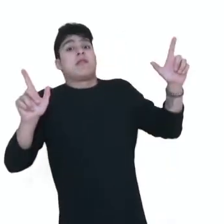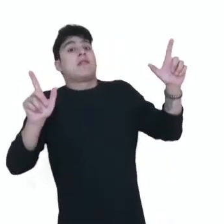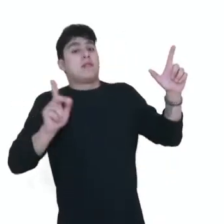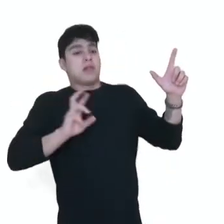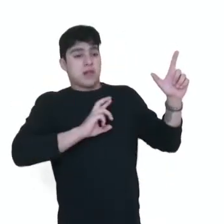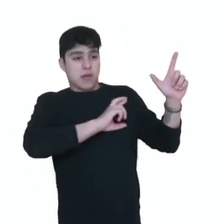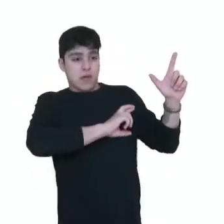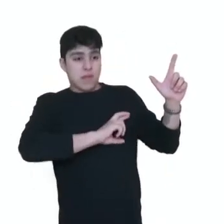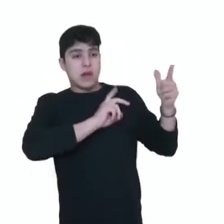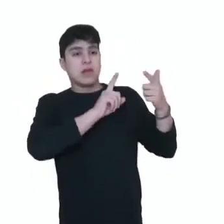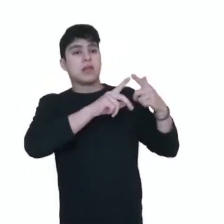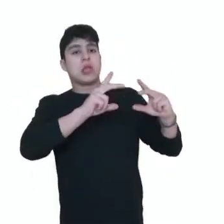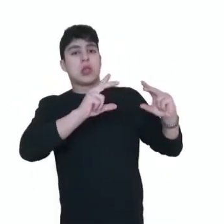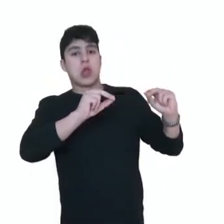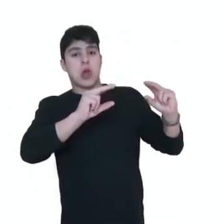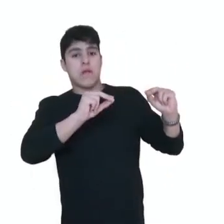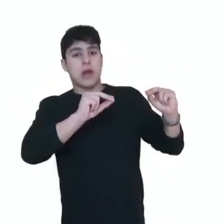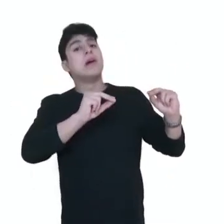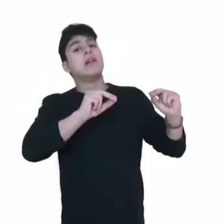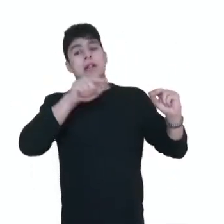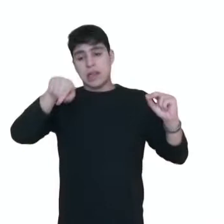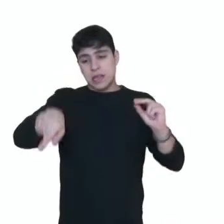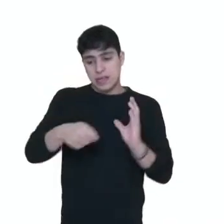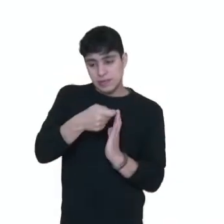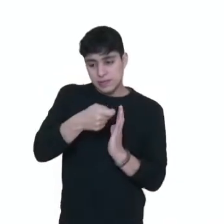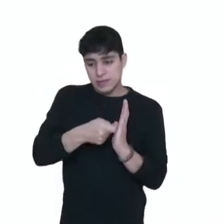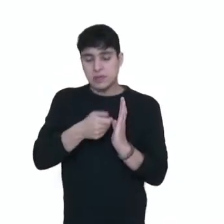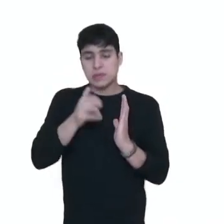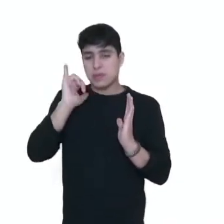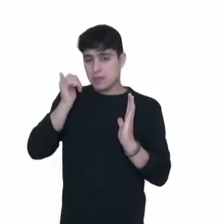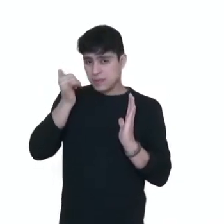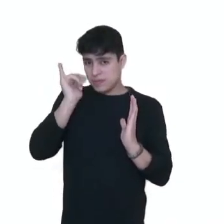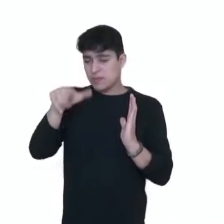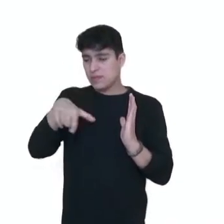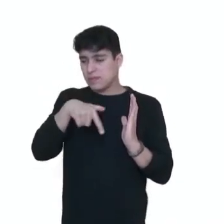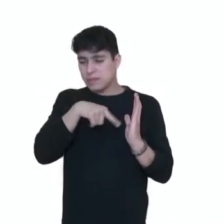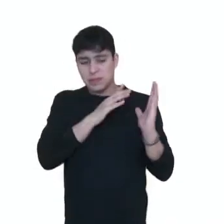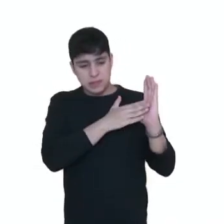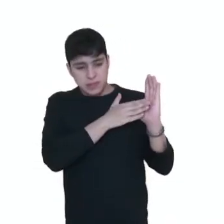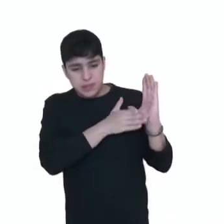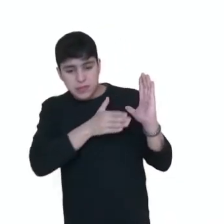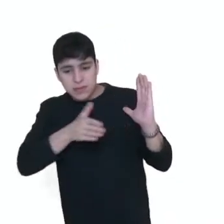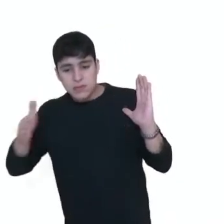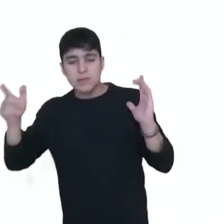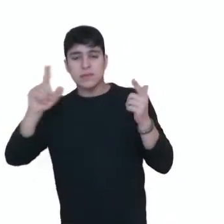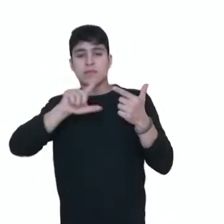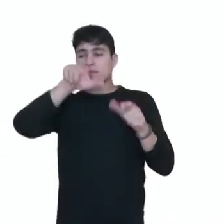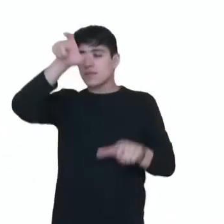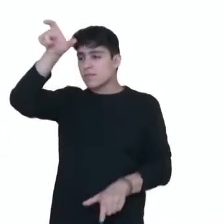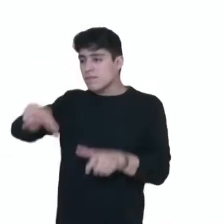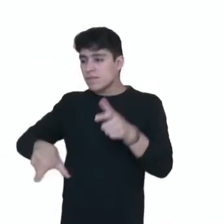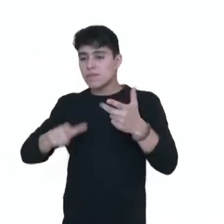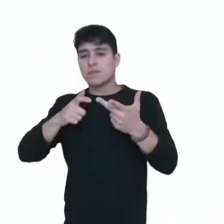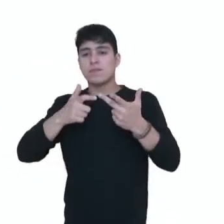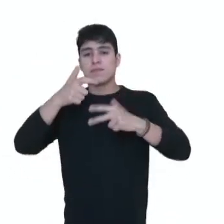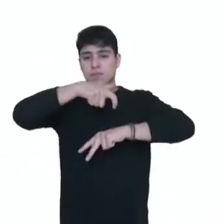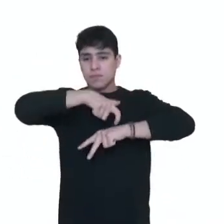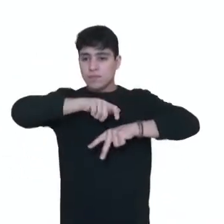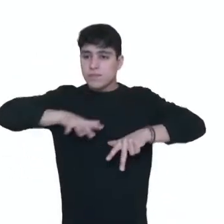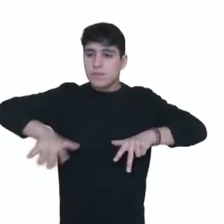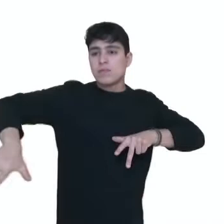novela, tal qual um texto narrativo, ele envolve enredo, personagens, tempo, espaço.